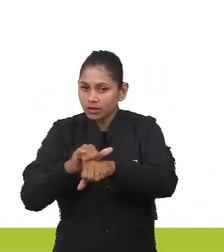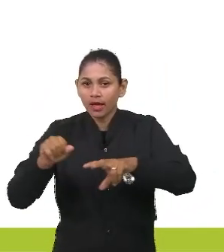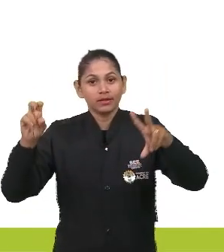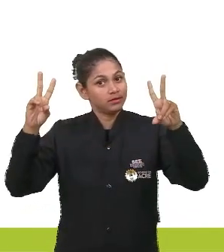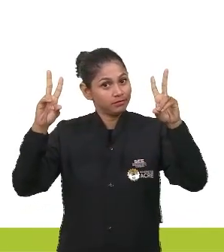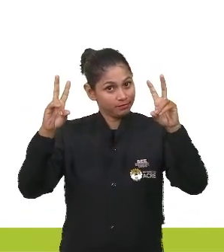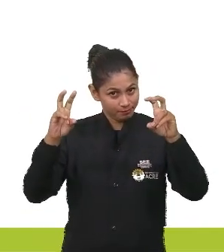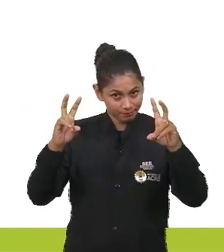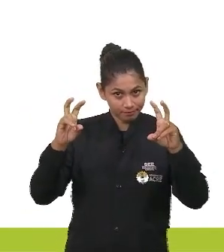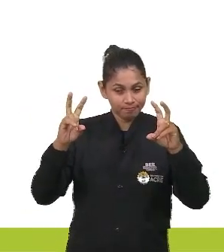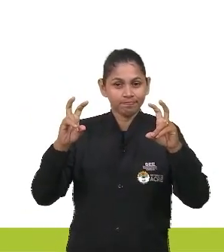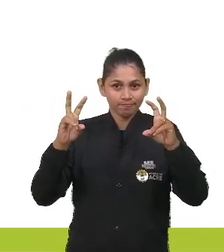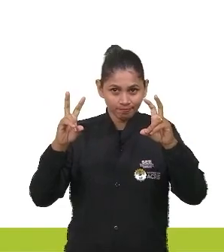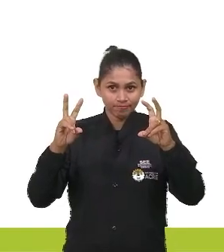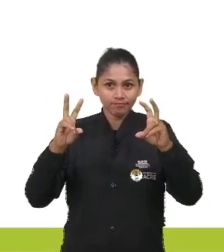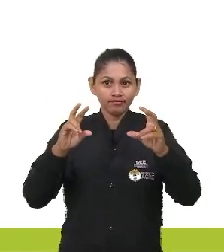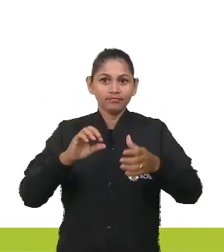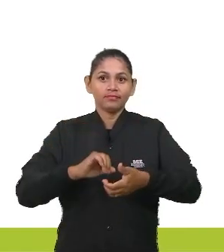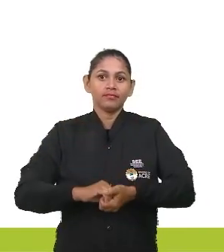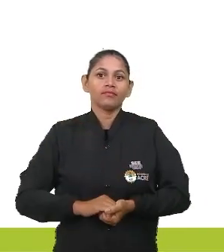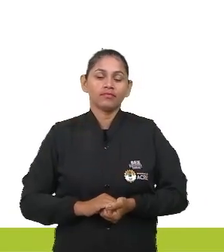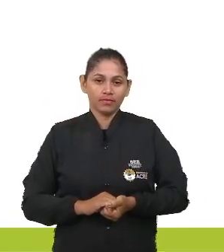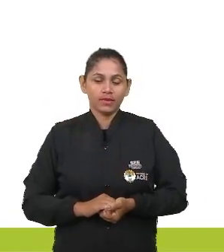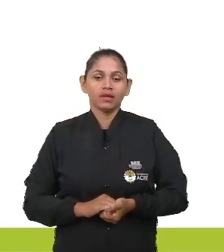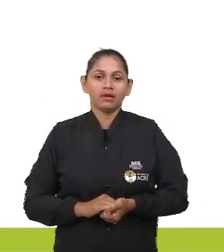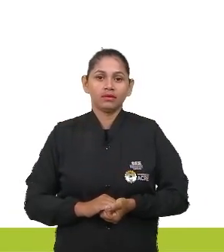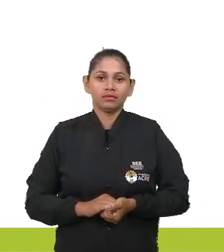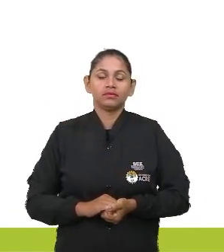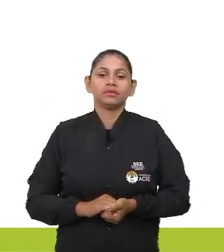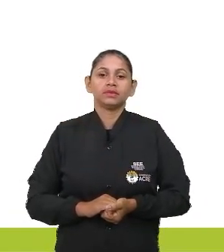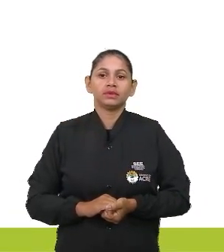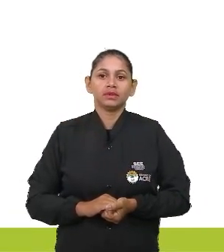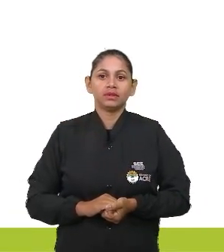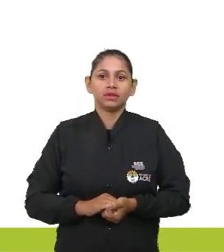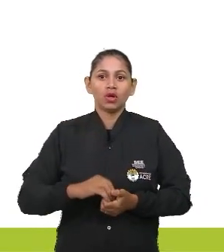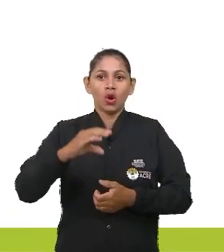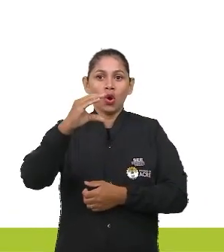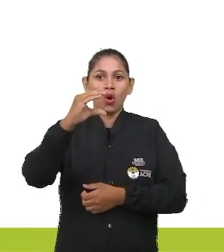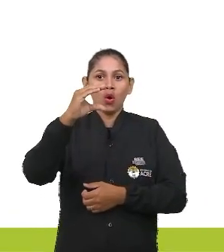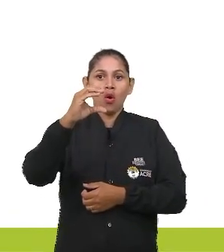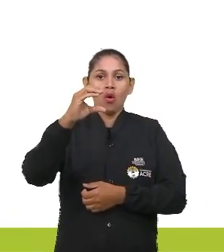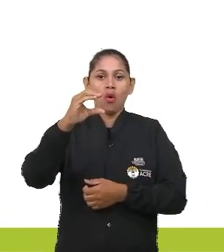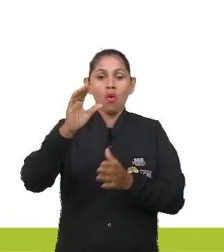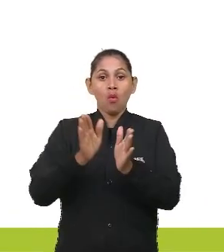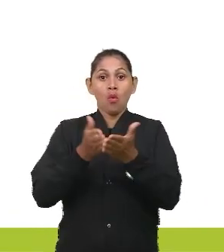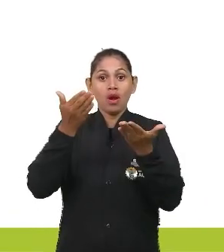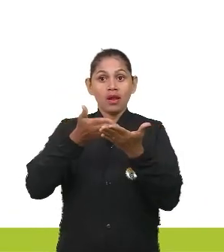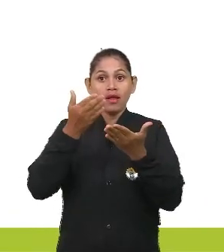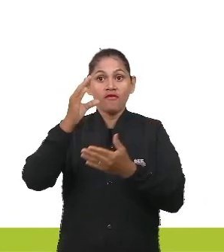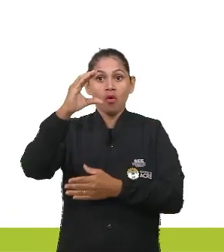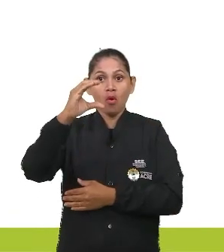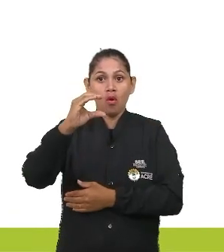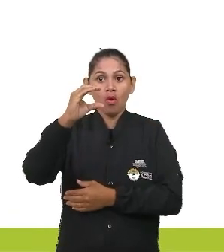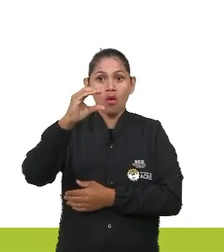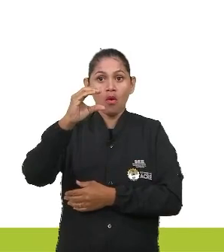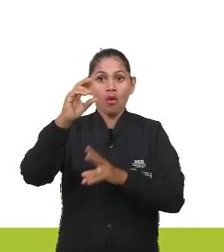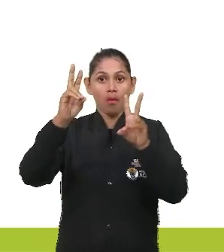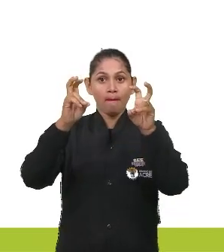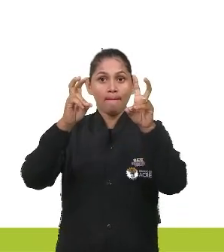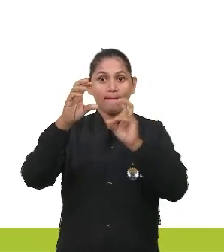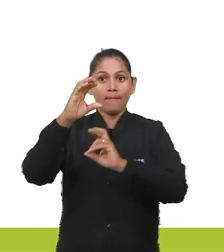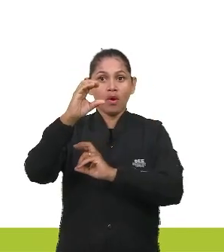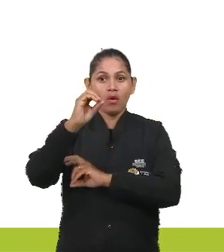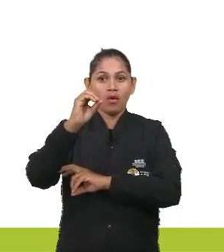chamamos é citar este livro relaciona o livro a